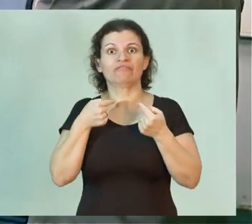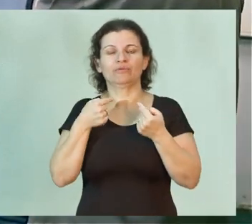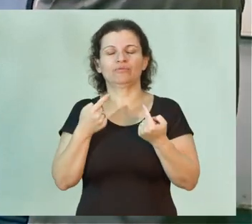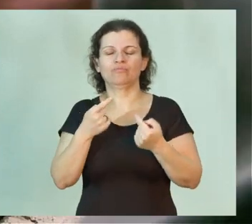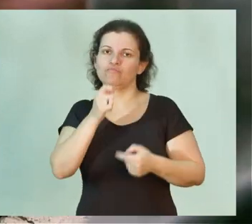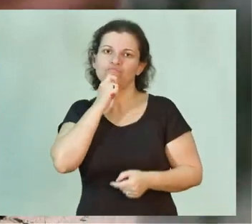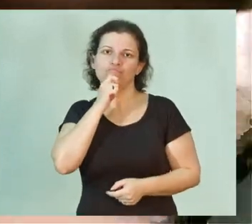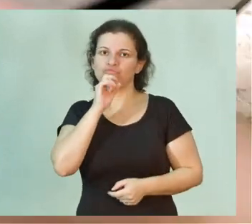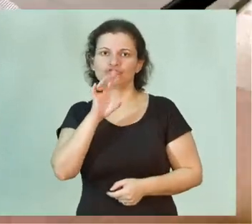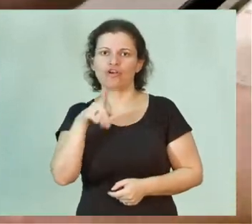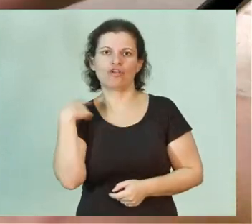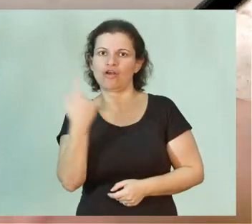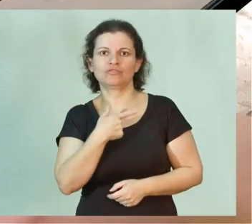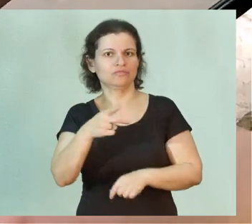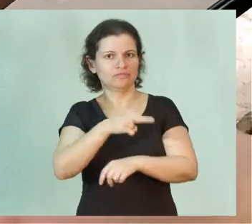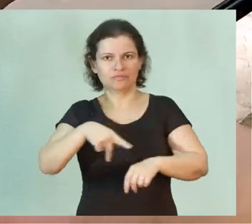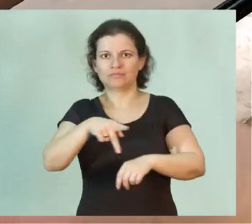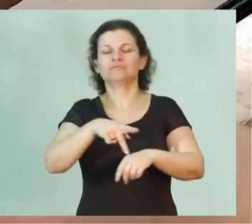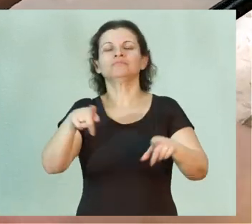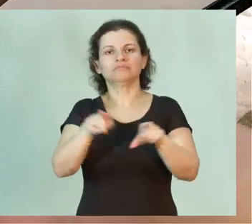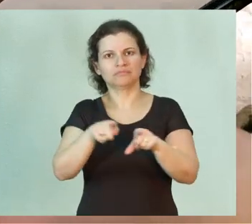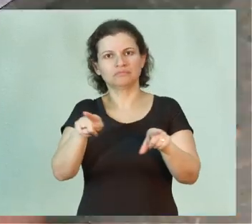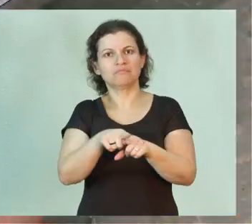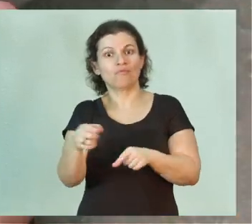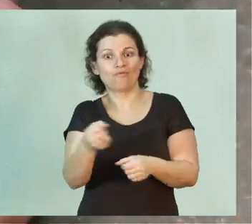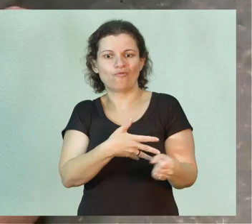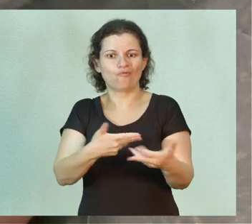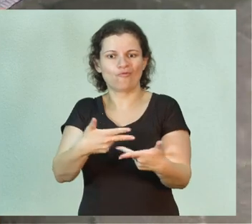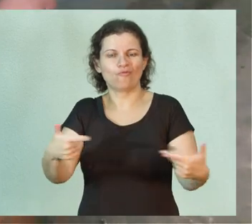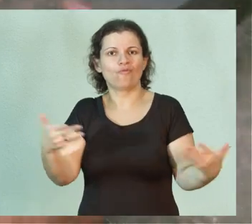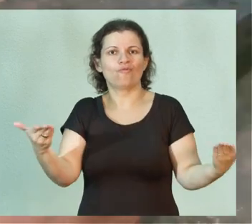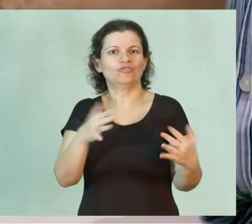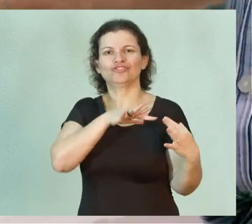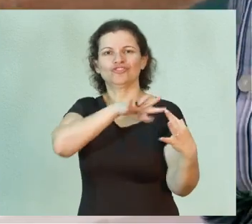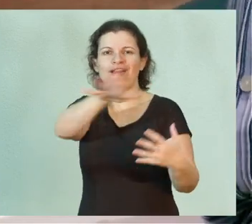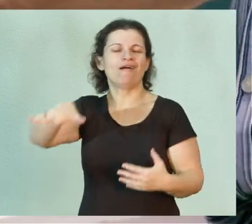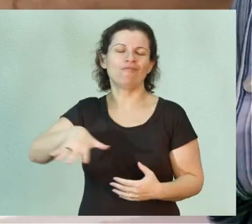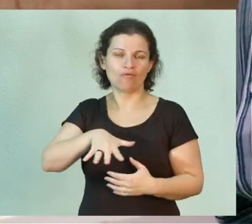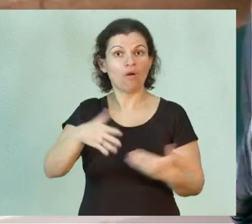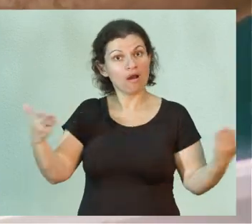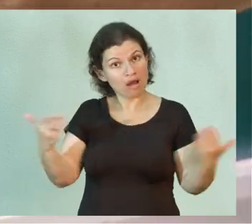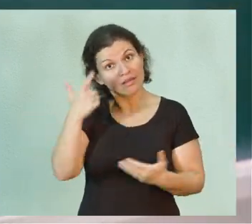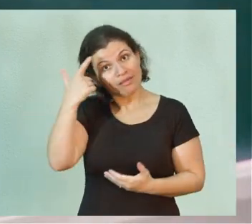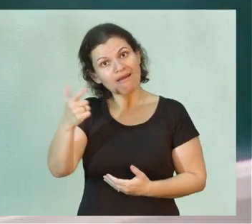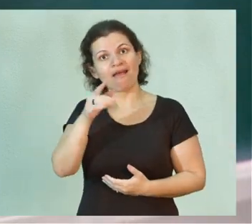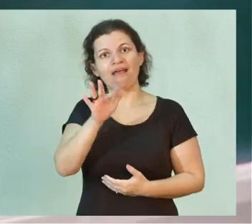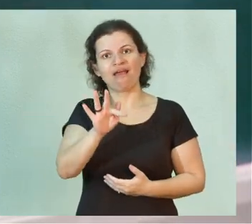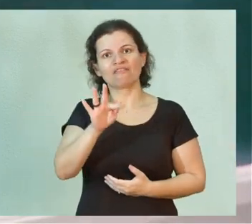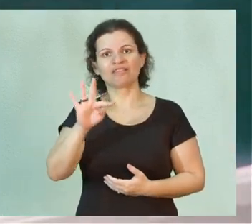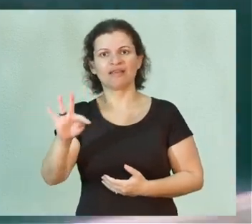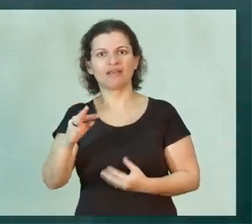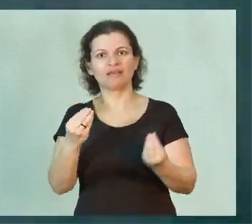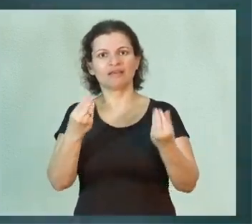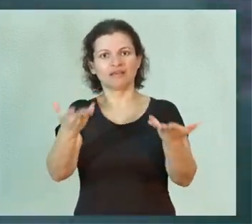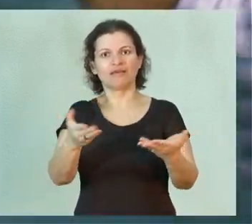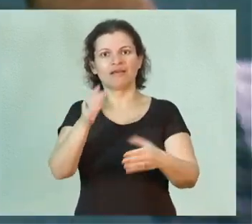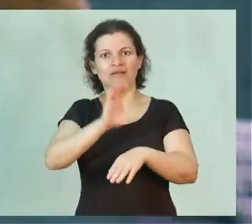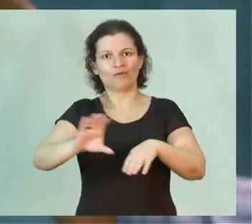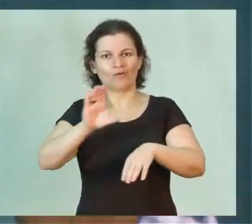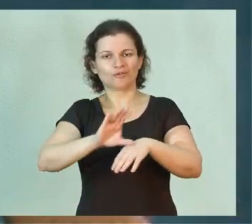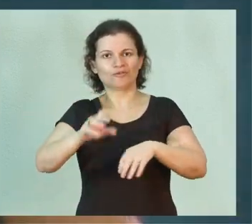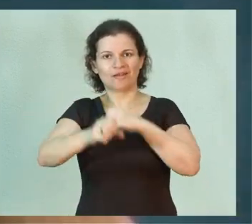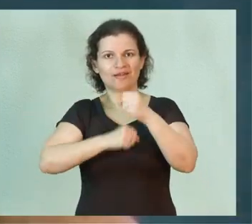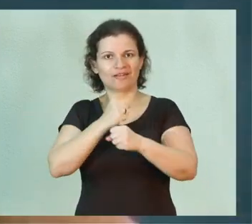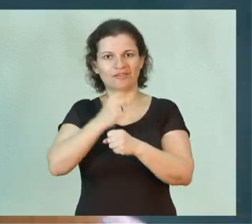não só para o nosso país, mas para a modernidade de modo geral. E a ideia agora da FT é oferecer a partir desse ano de